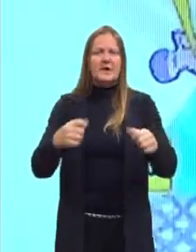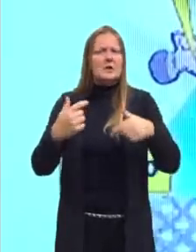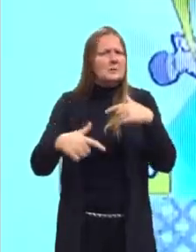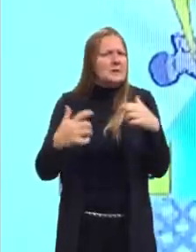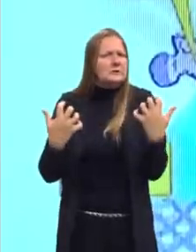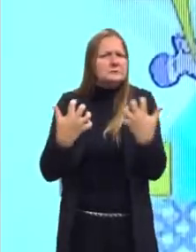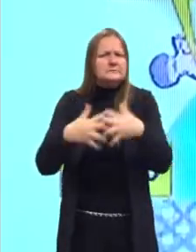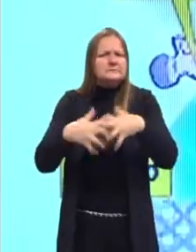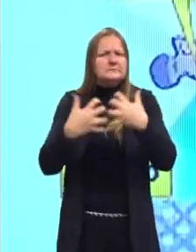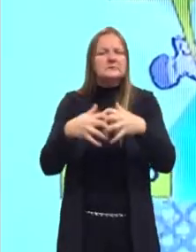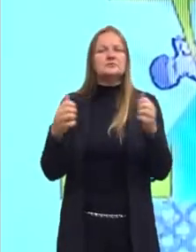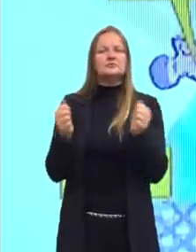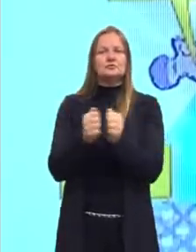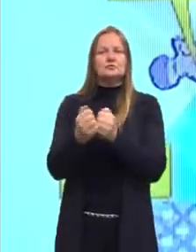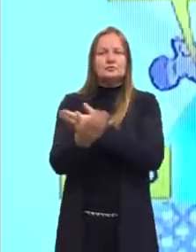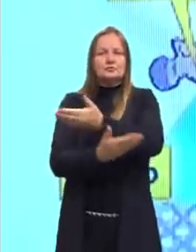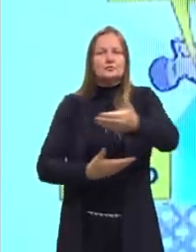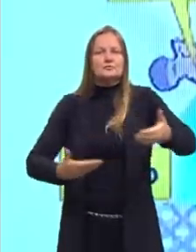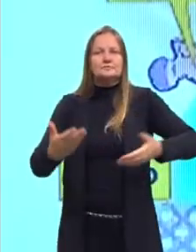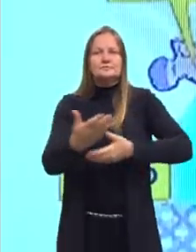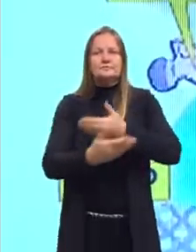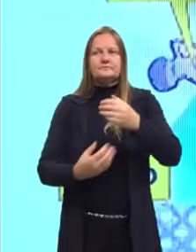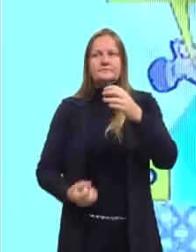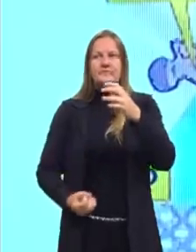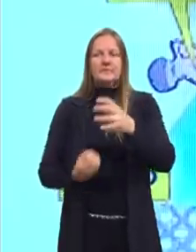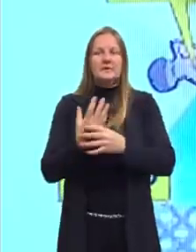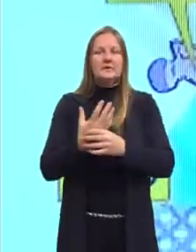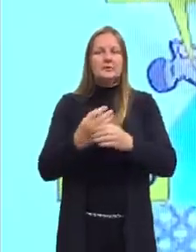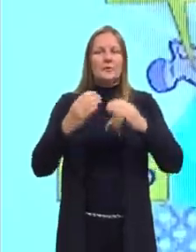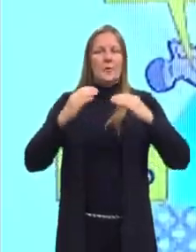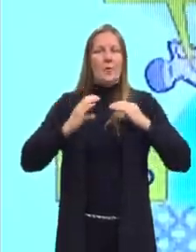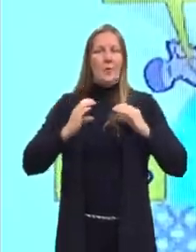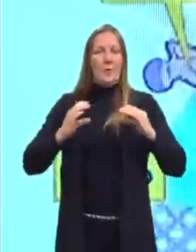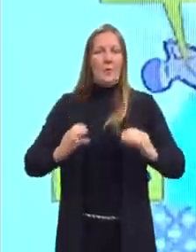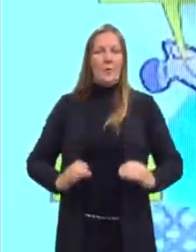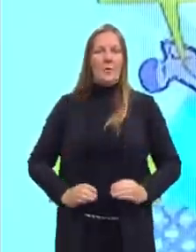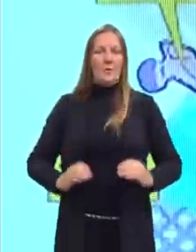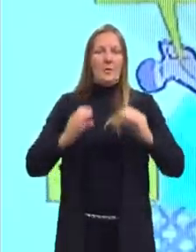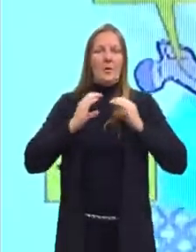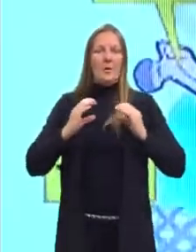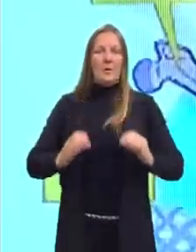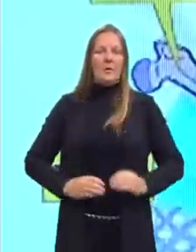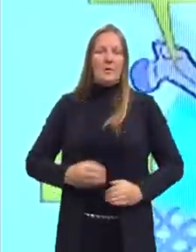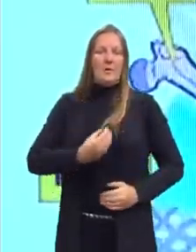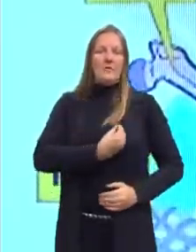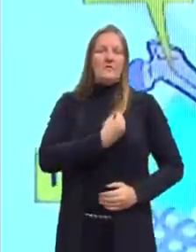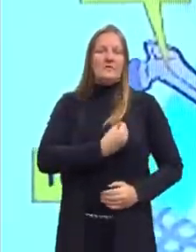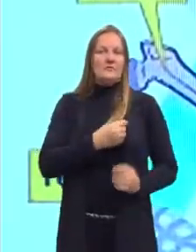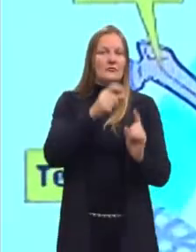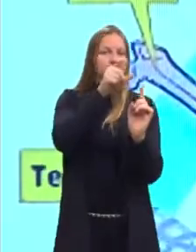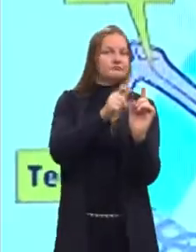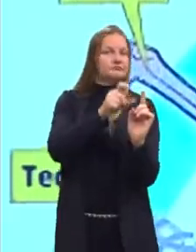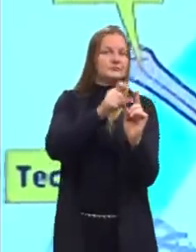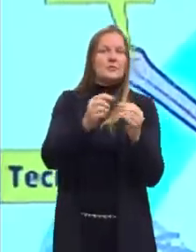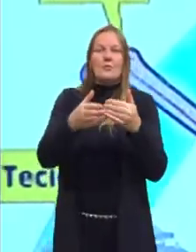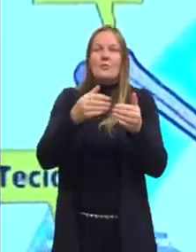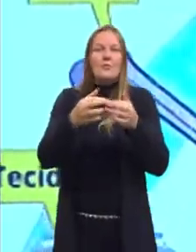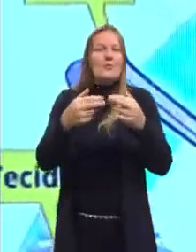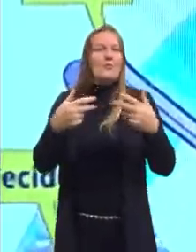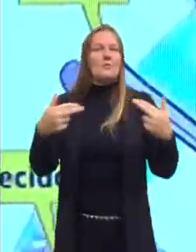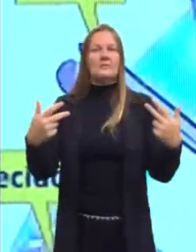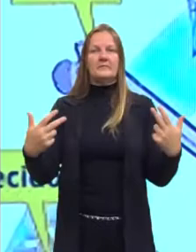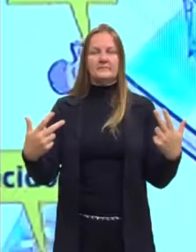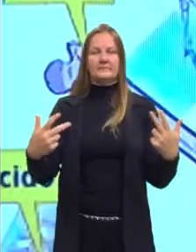conjunto, pra formar um organismo. Um organismo vivo, um indivíduo. A partir